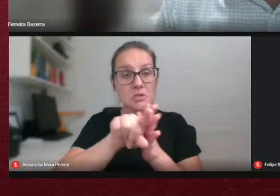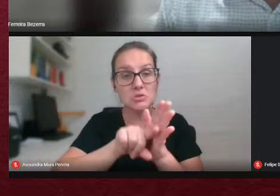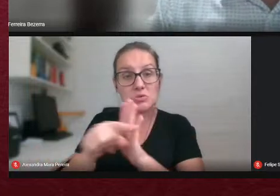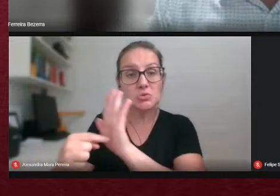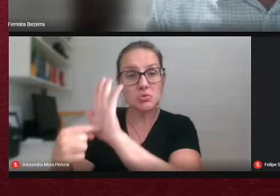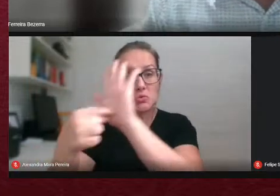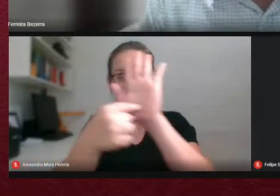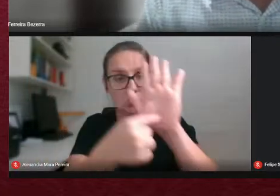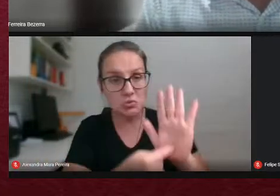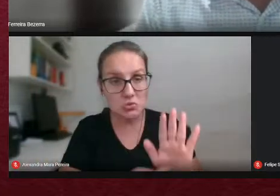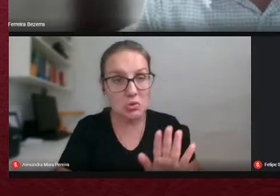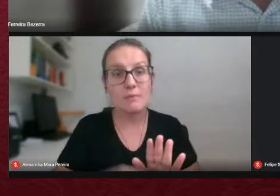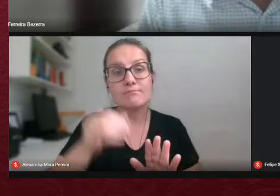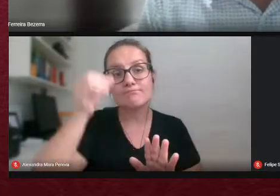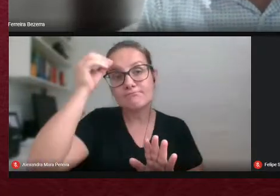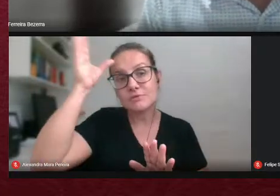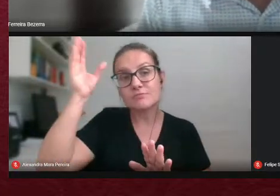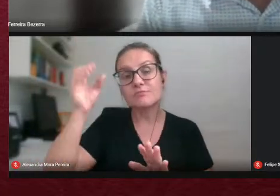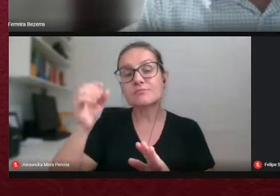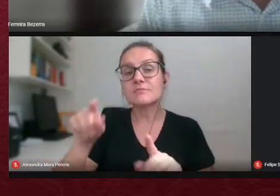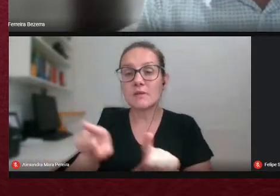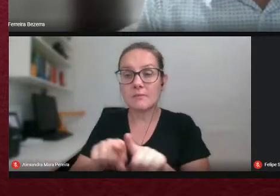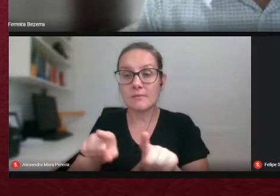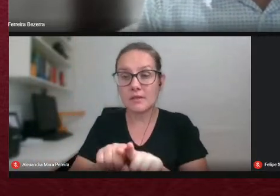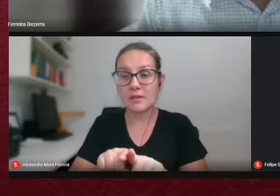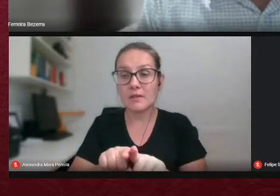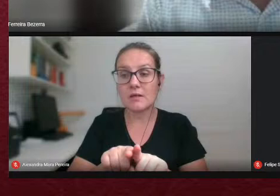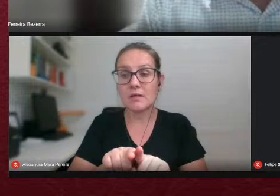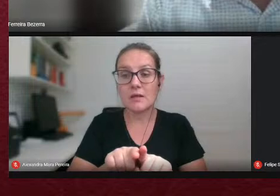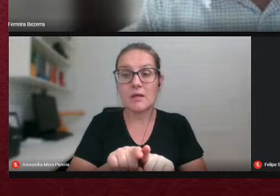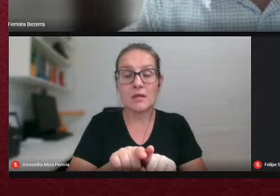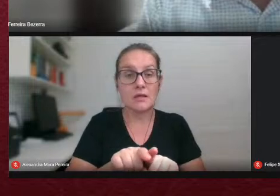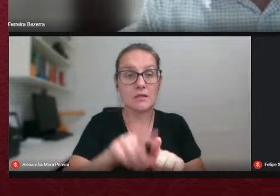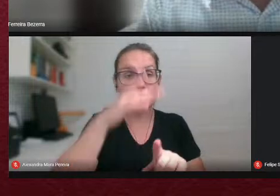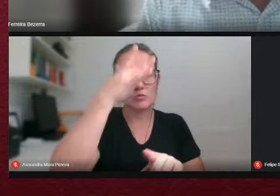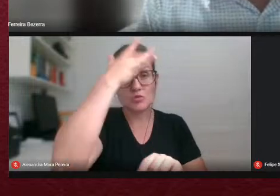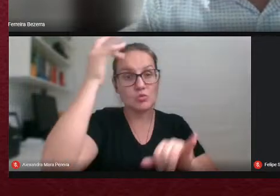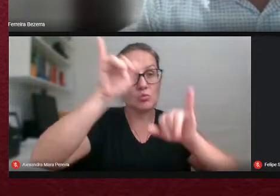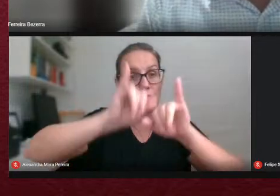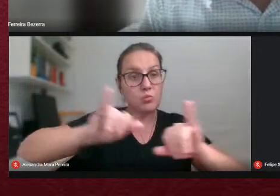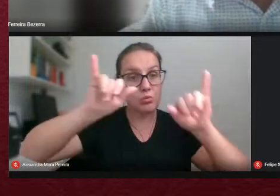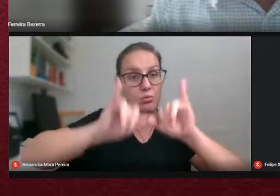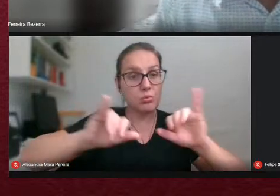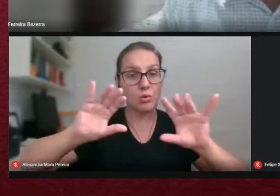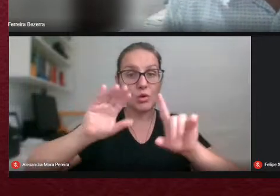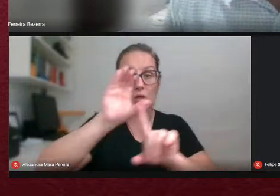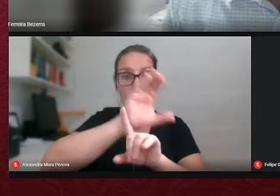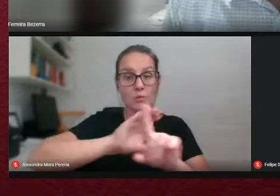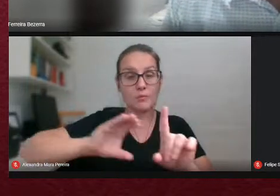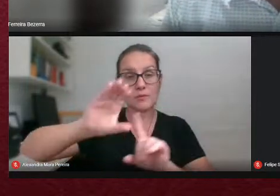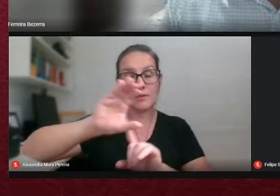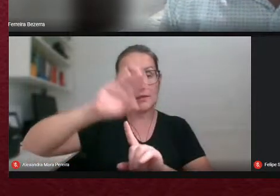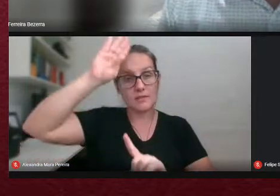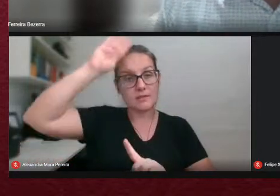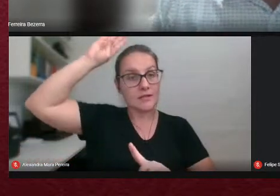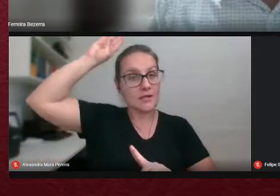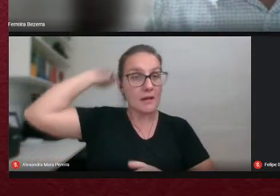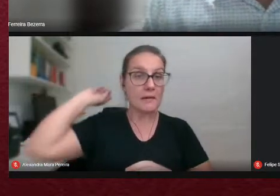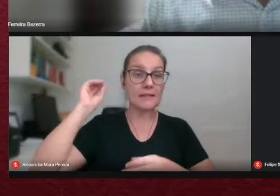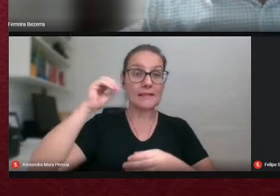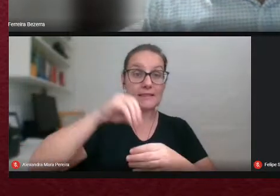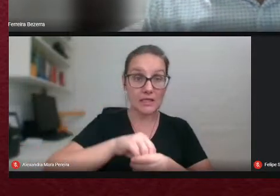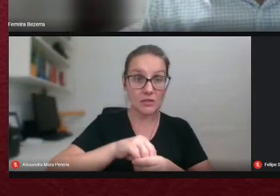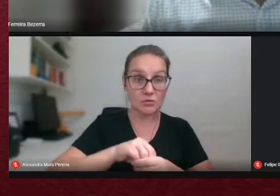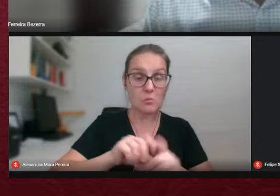conhecida multiplicada e cada vez mais difundida a toda a comunidade acadêmica interna e